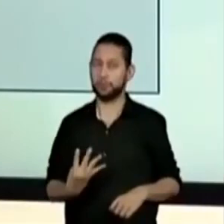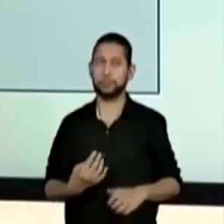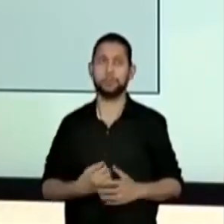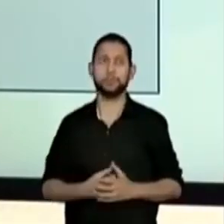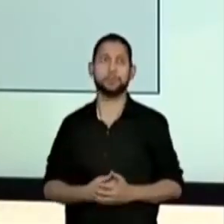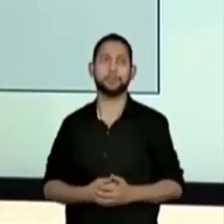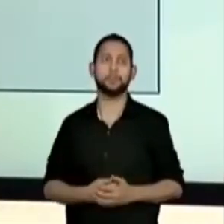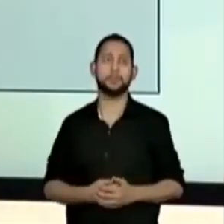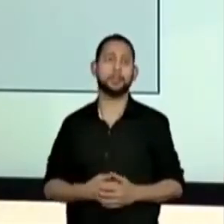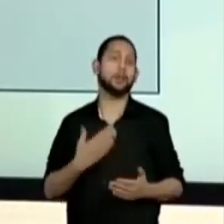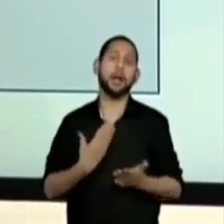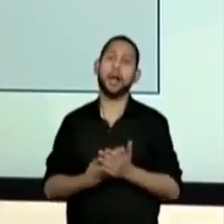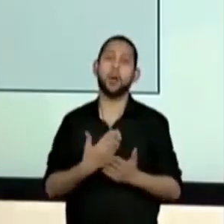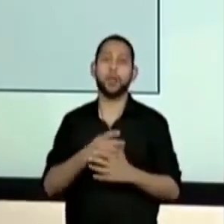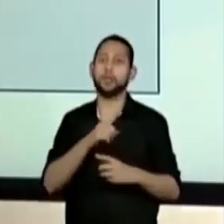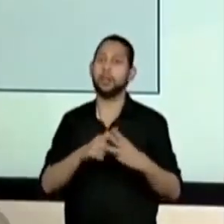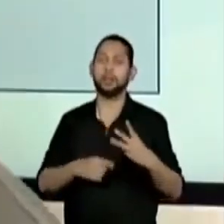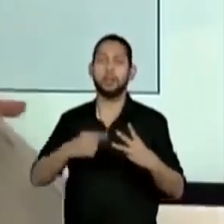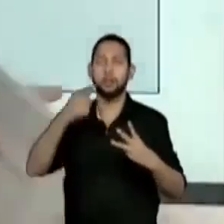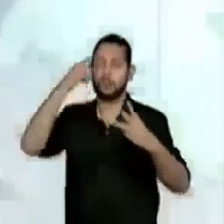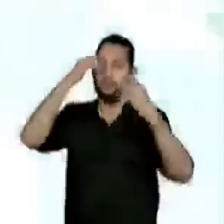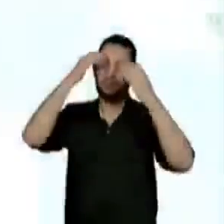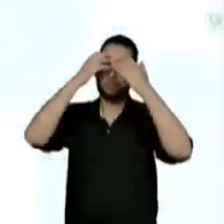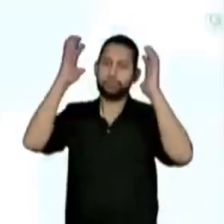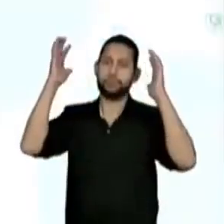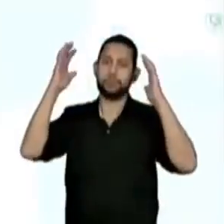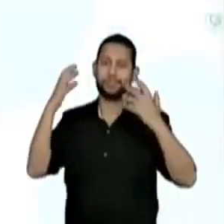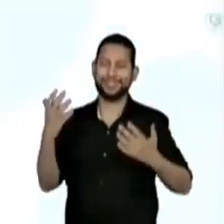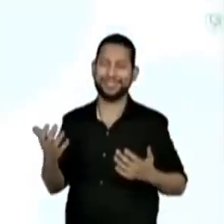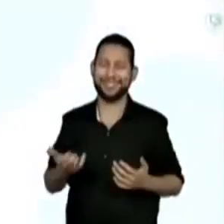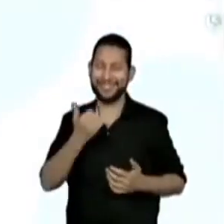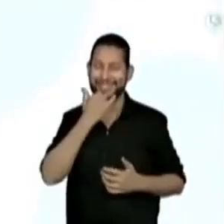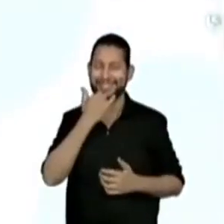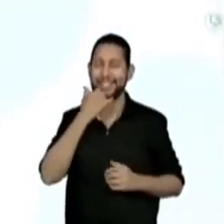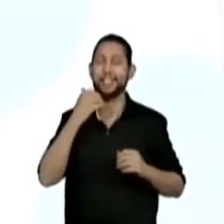Depois de três aulas, a professora já começou a dar defeito.